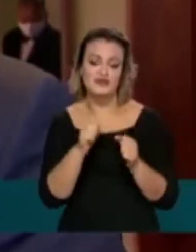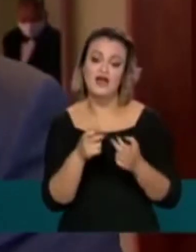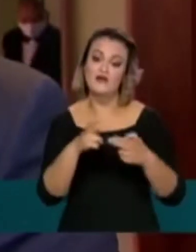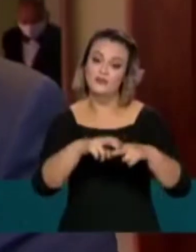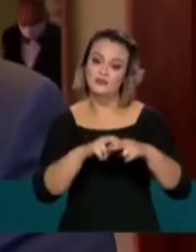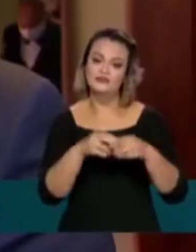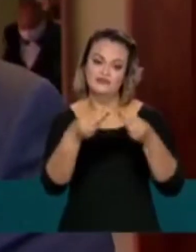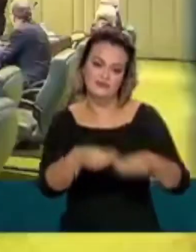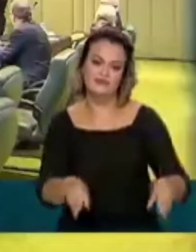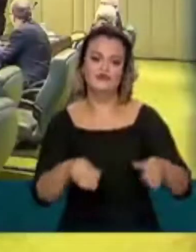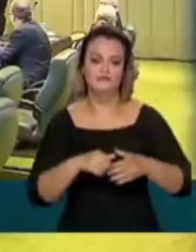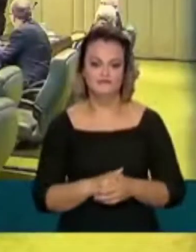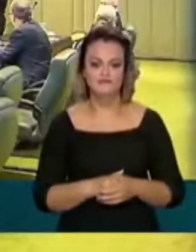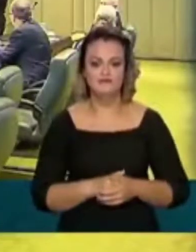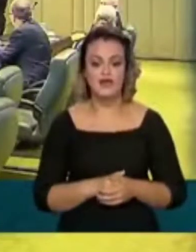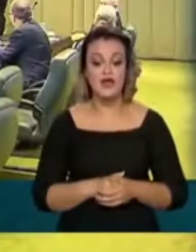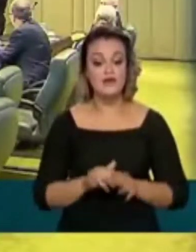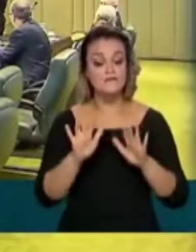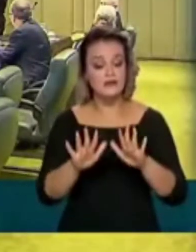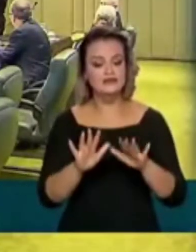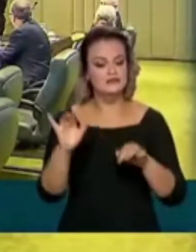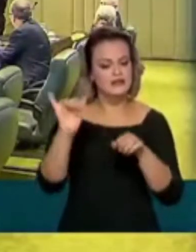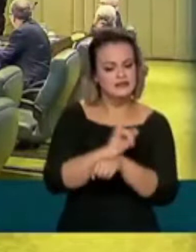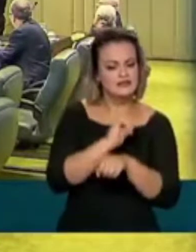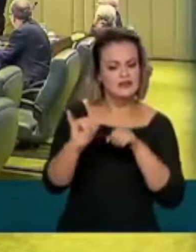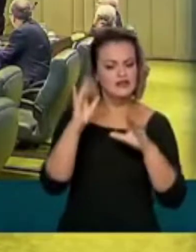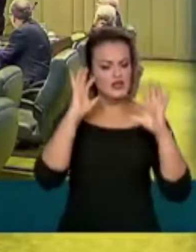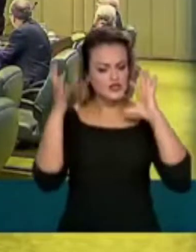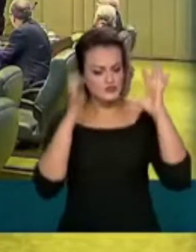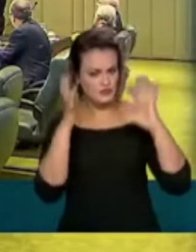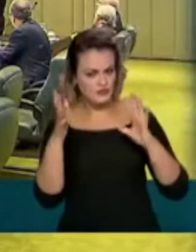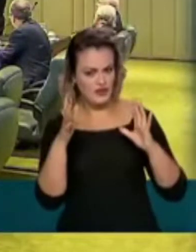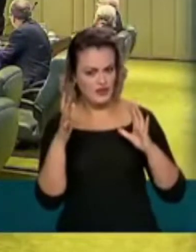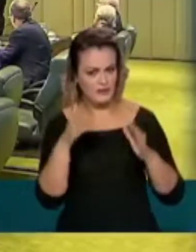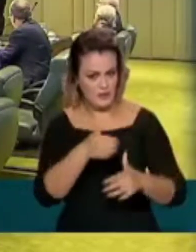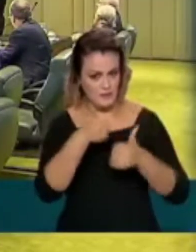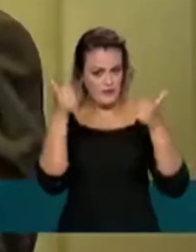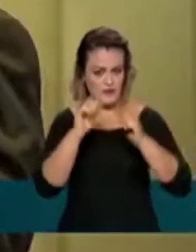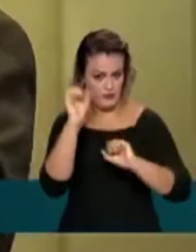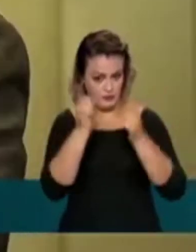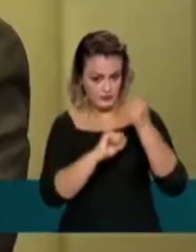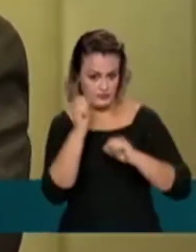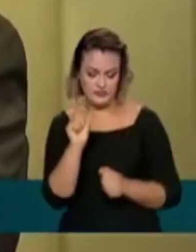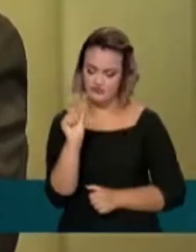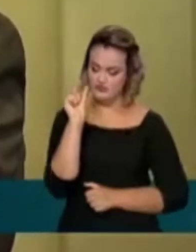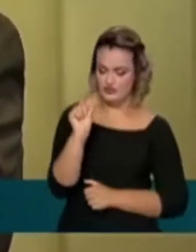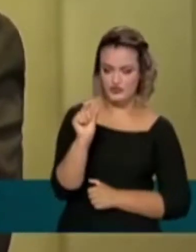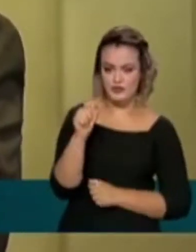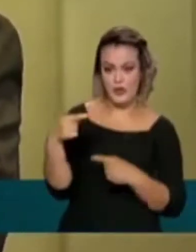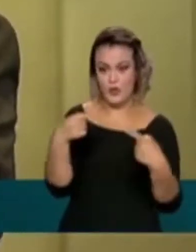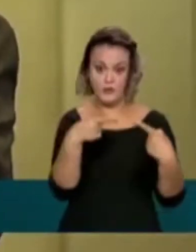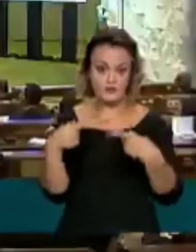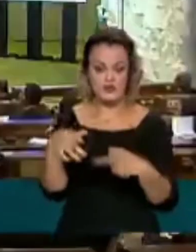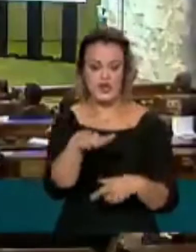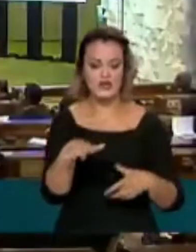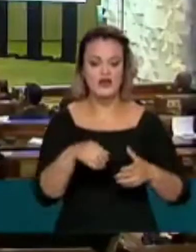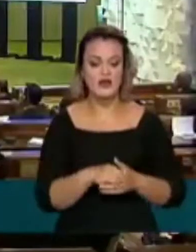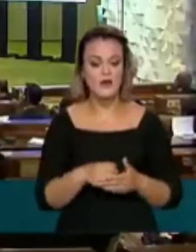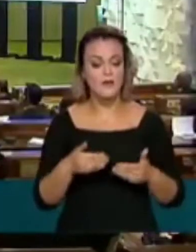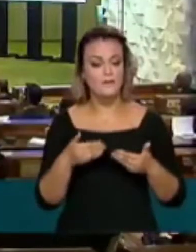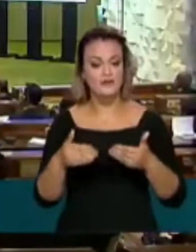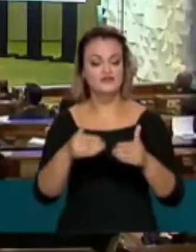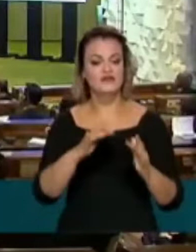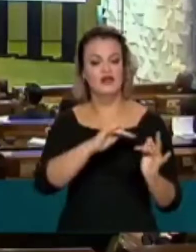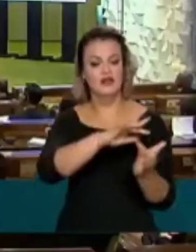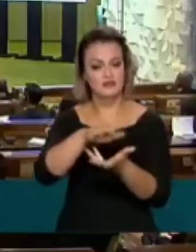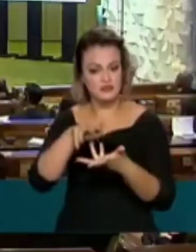um efeito dominó. Para discutir estratégias brasileiras para o aumento de produção e competitividade no setor, o Ministério das